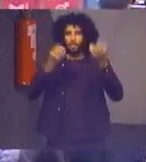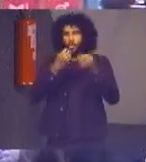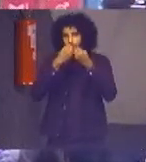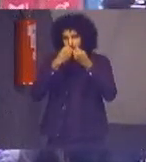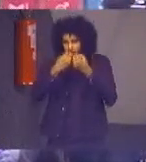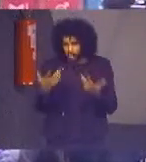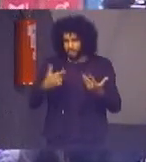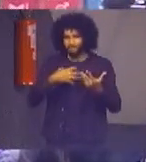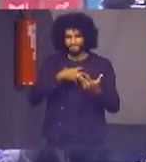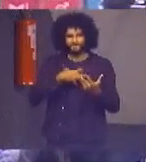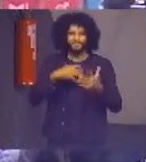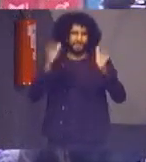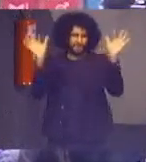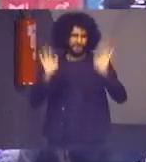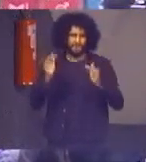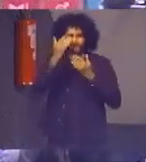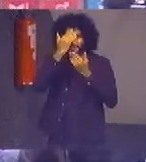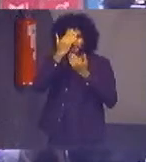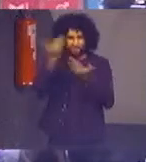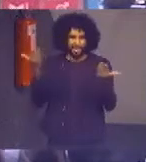e muito feliz muito obrigado